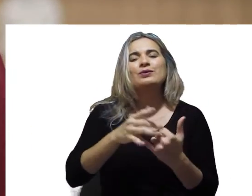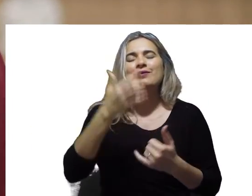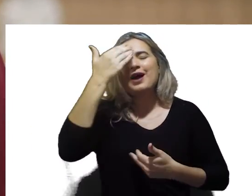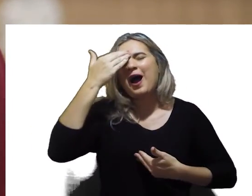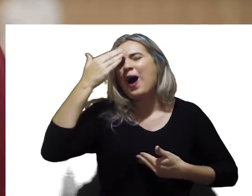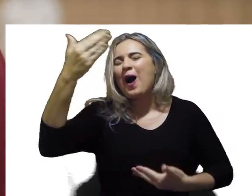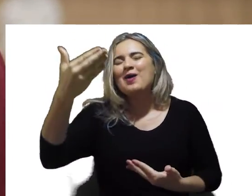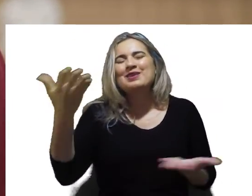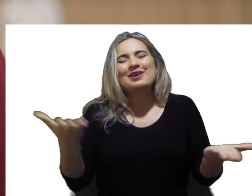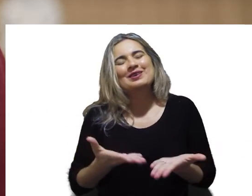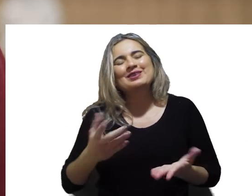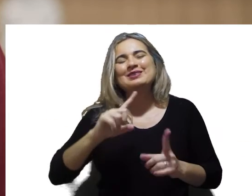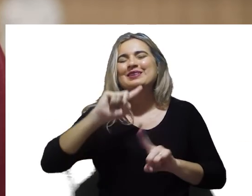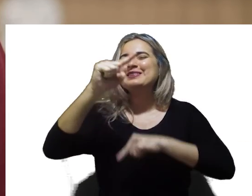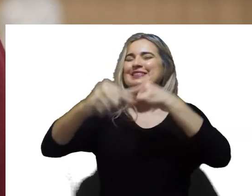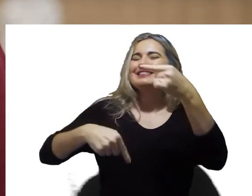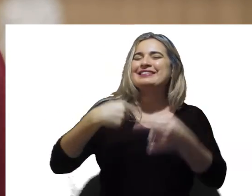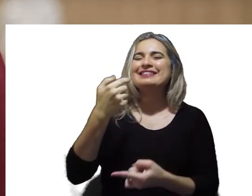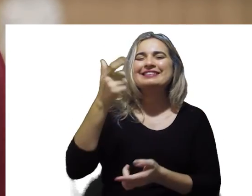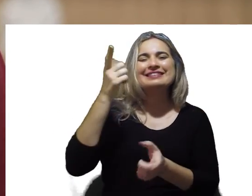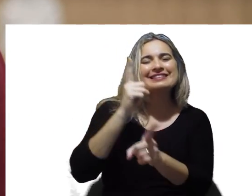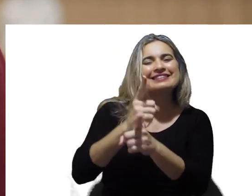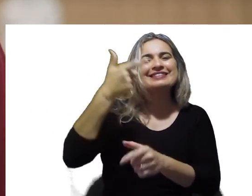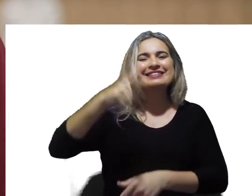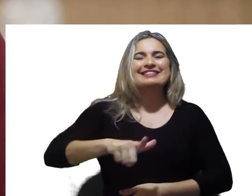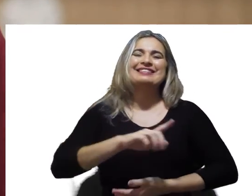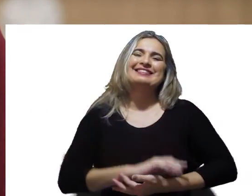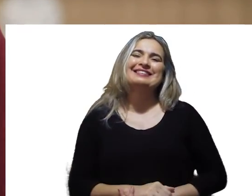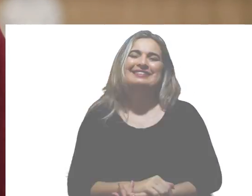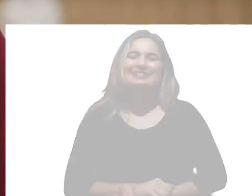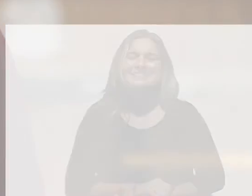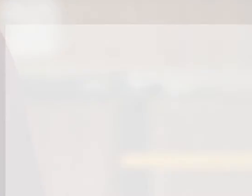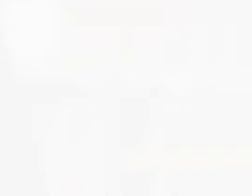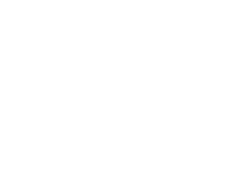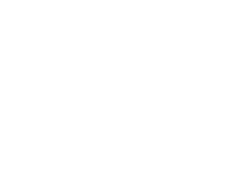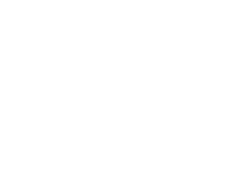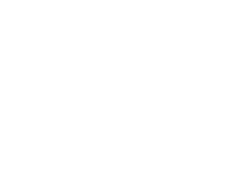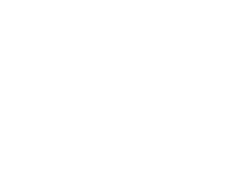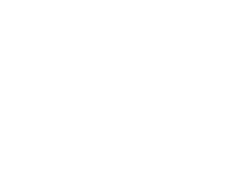canal no YouTube. Obrigada pela companhia e até o próximo programa. Tchau, tchau.